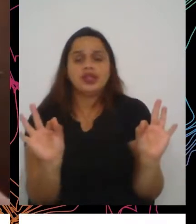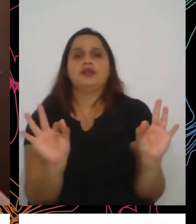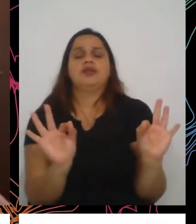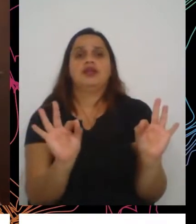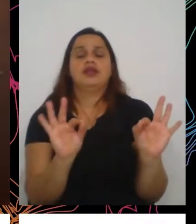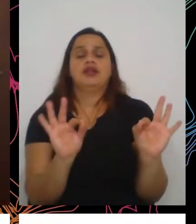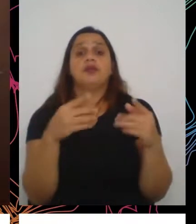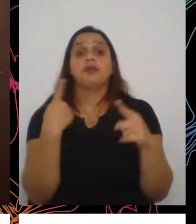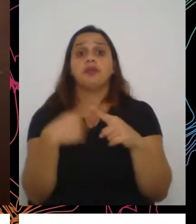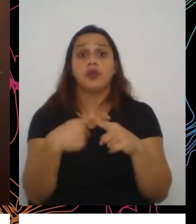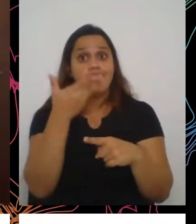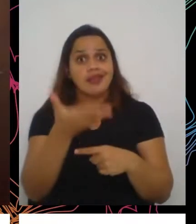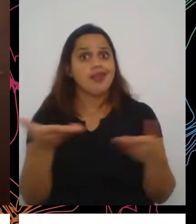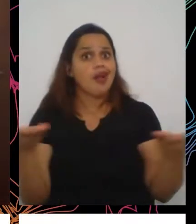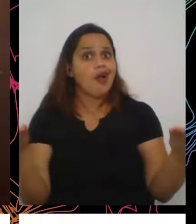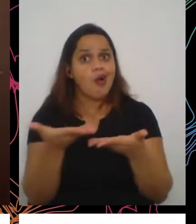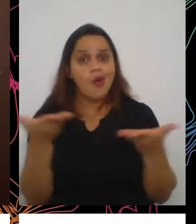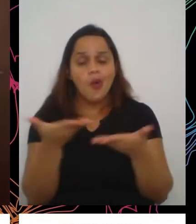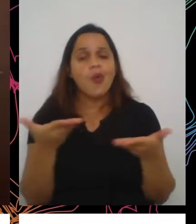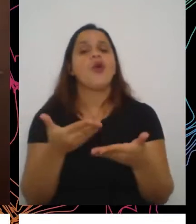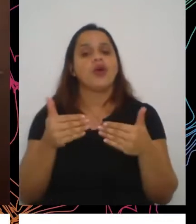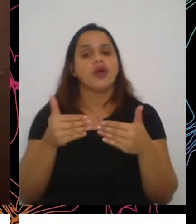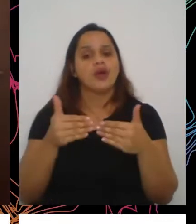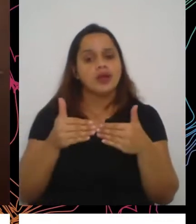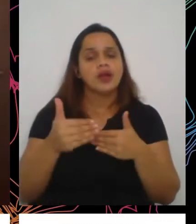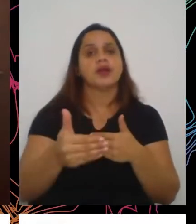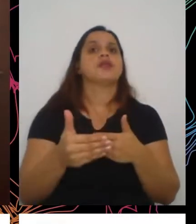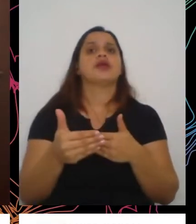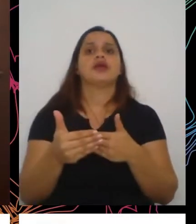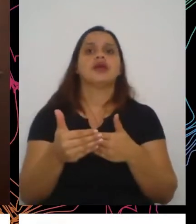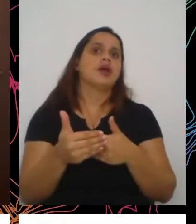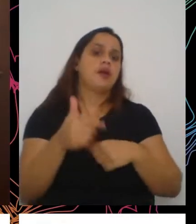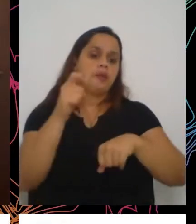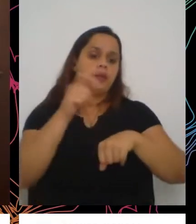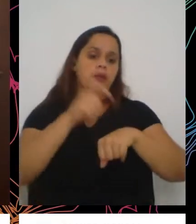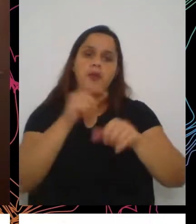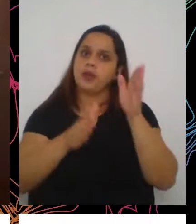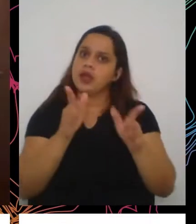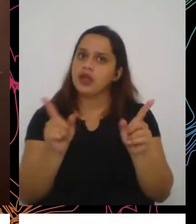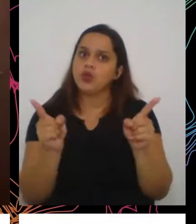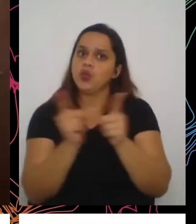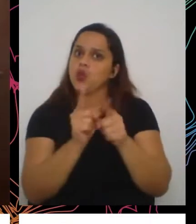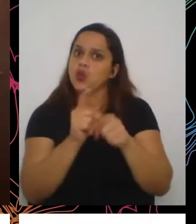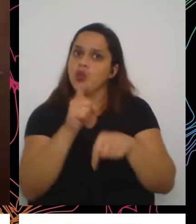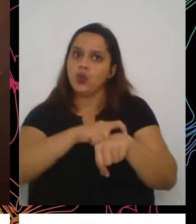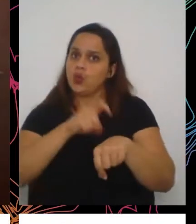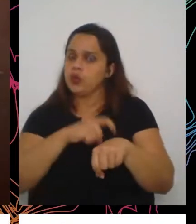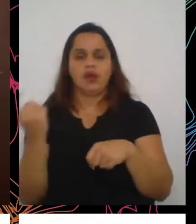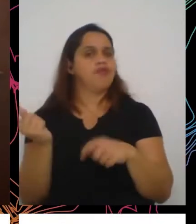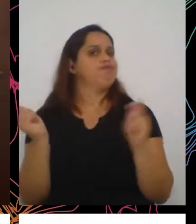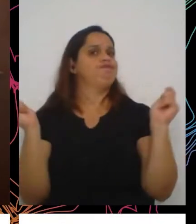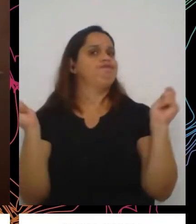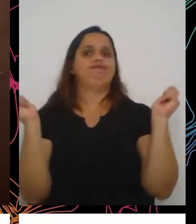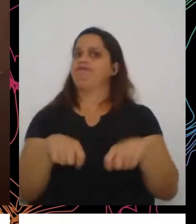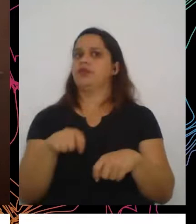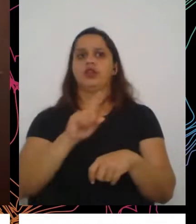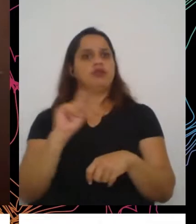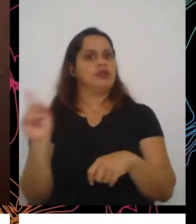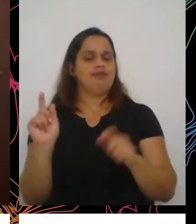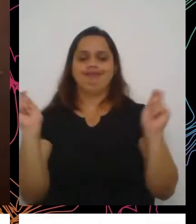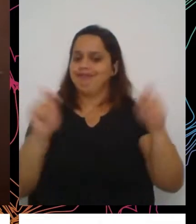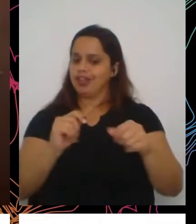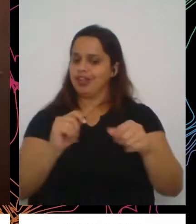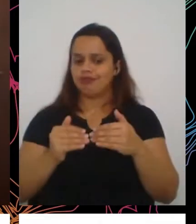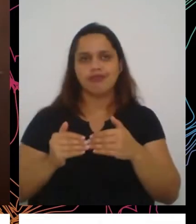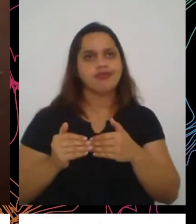que está vigorando agora, por um período muito curto de tempo, ele não dá conta e não dará conta